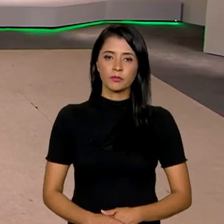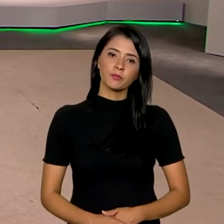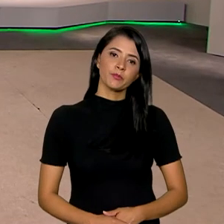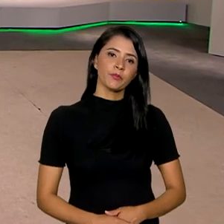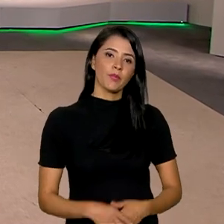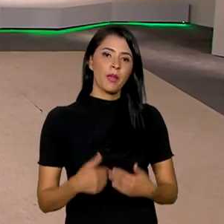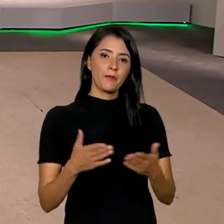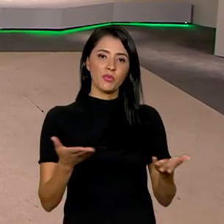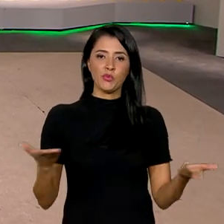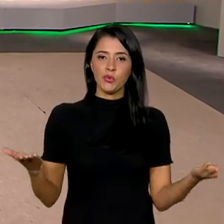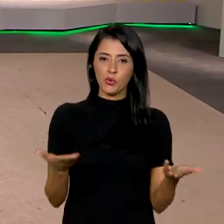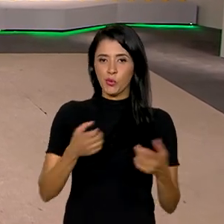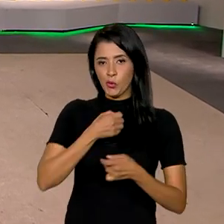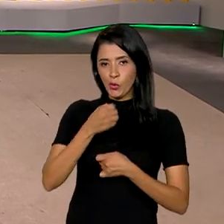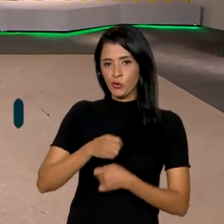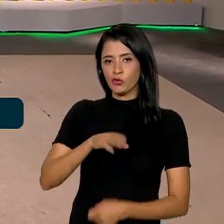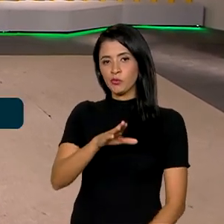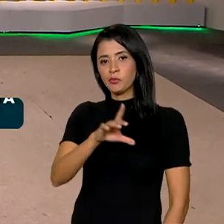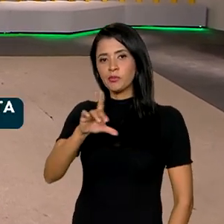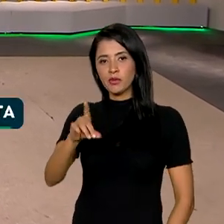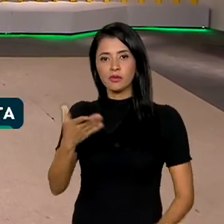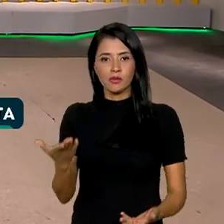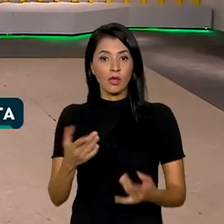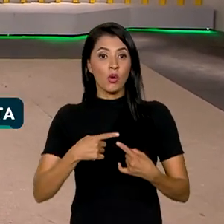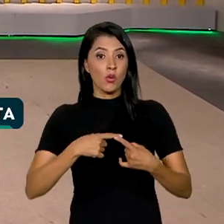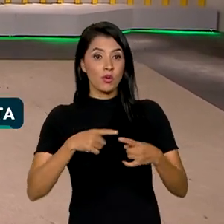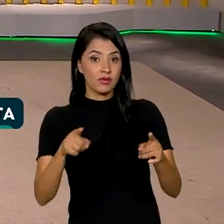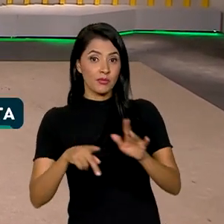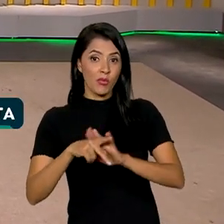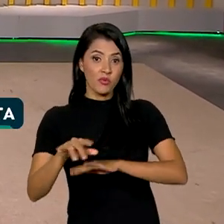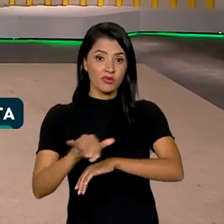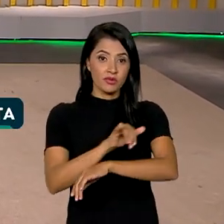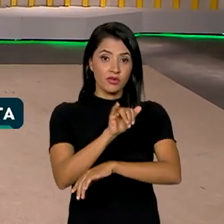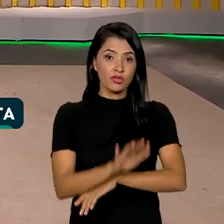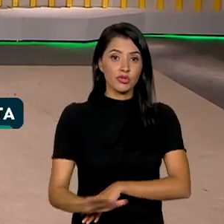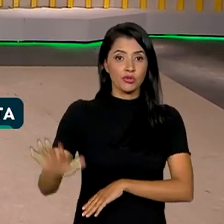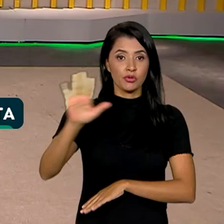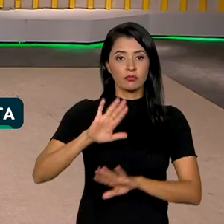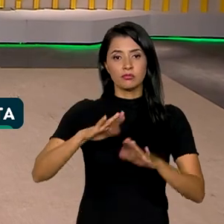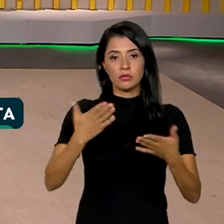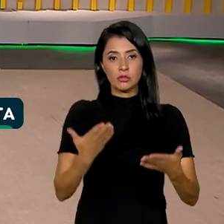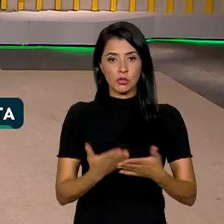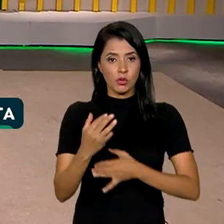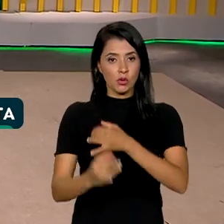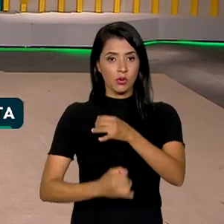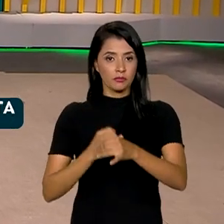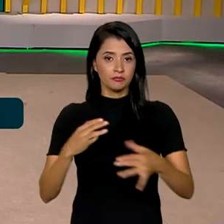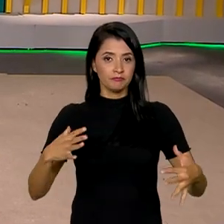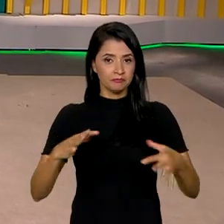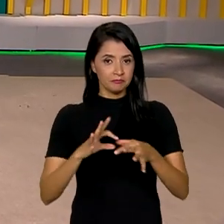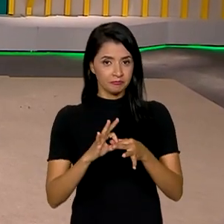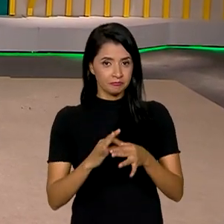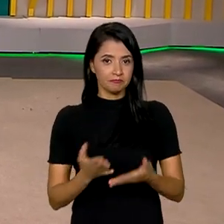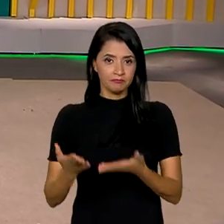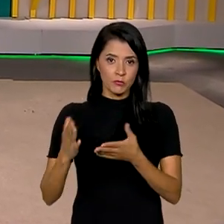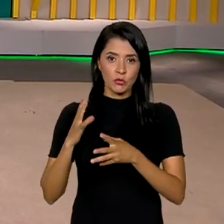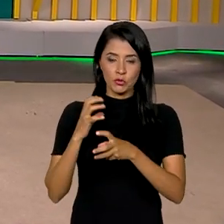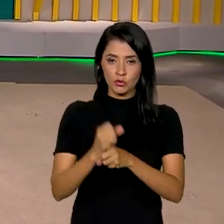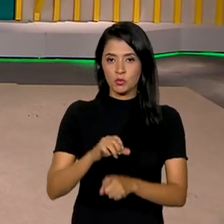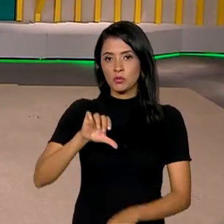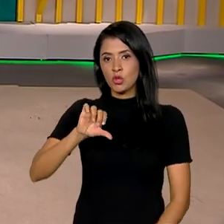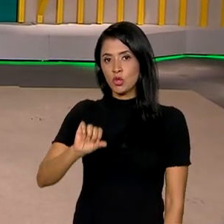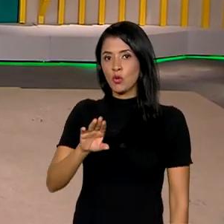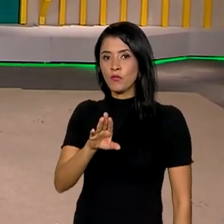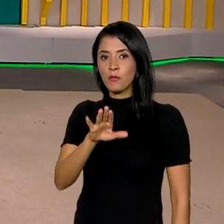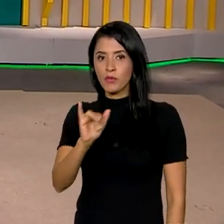E nós abrimos esta edição do Brasil em Dia com o lançamento da Estratégia Nacional de Escolas Conectadas. São quase